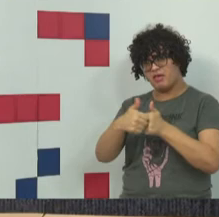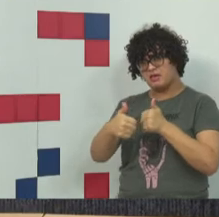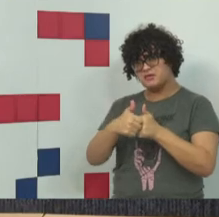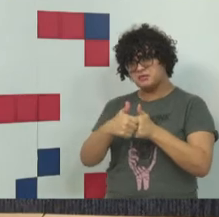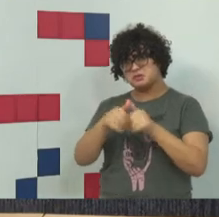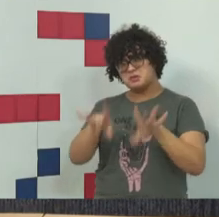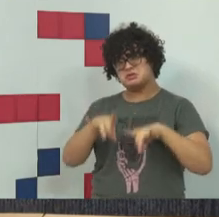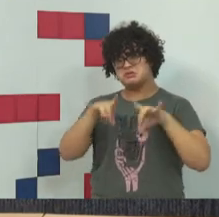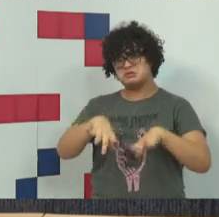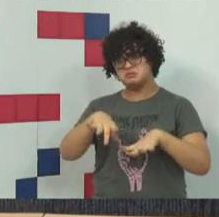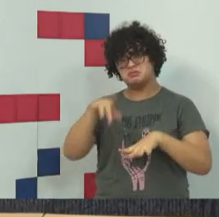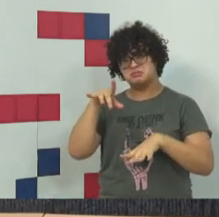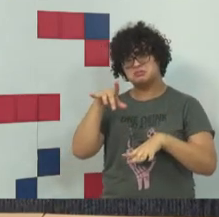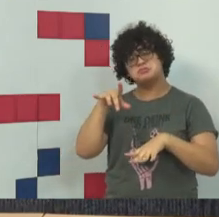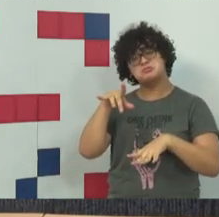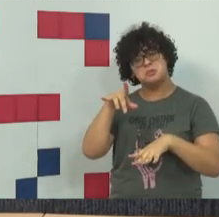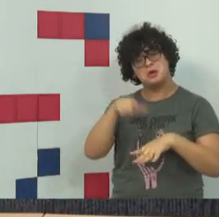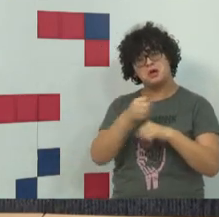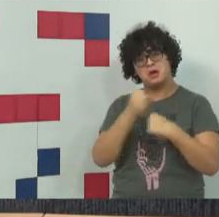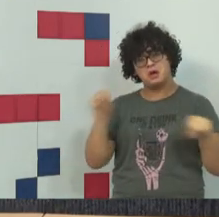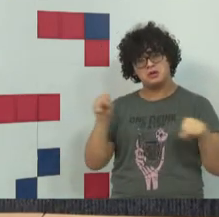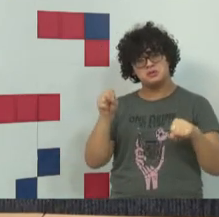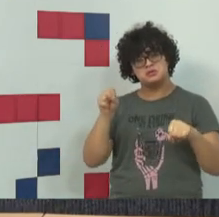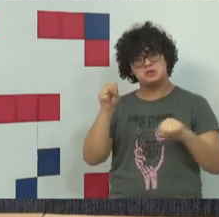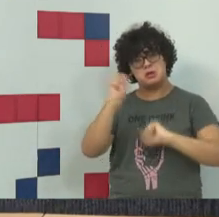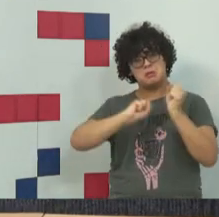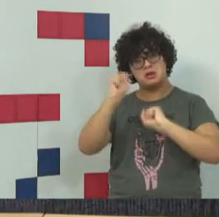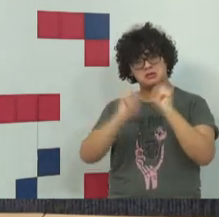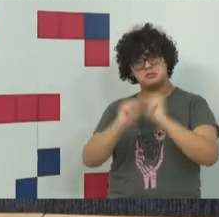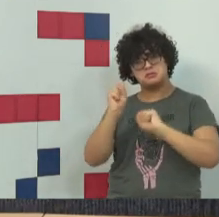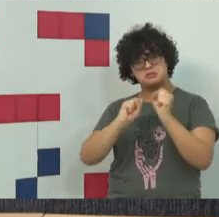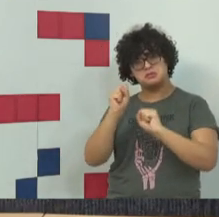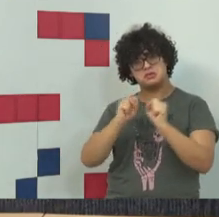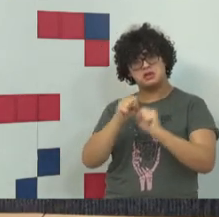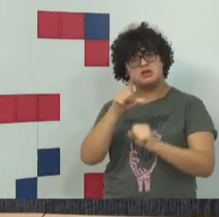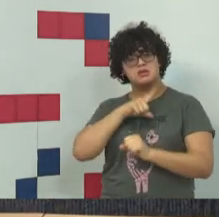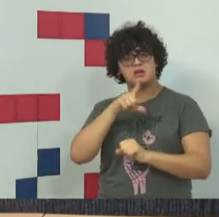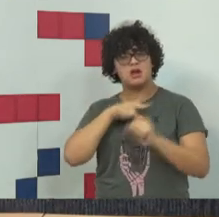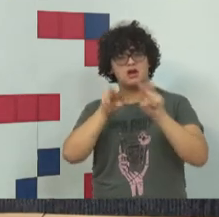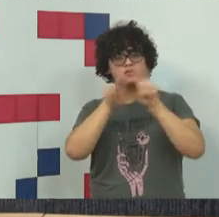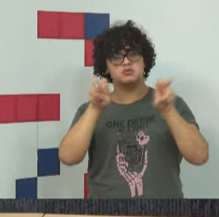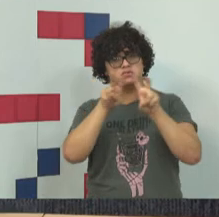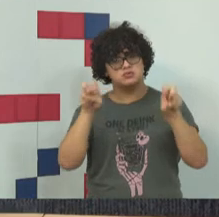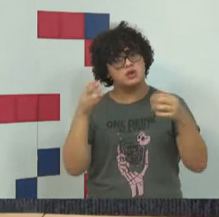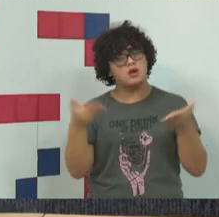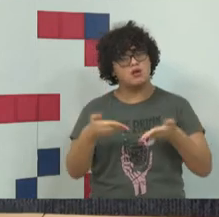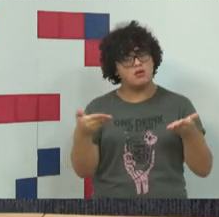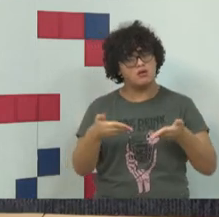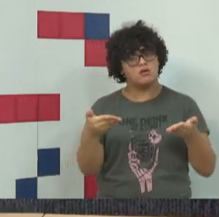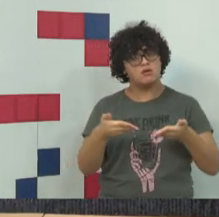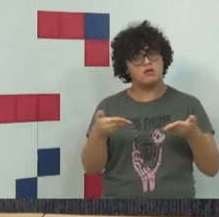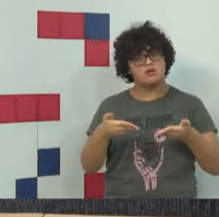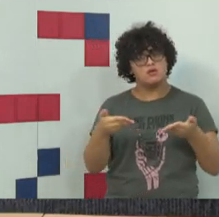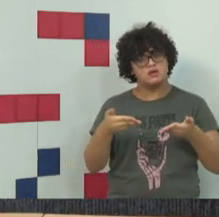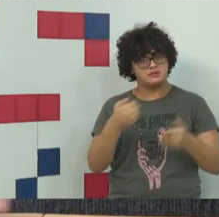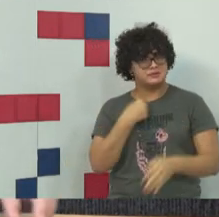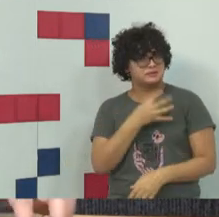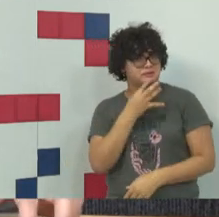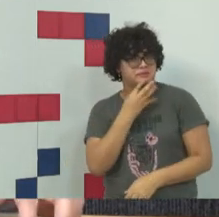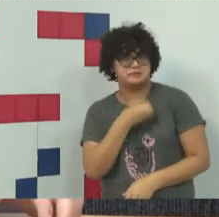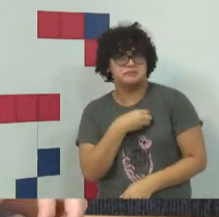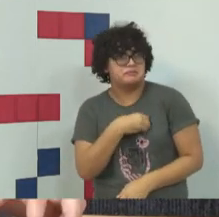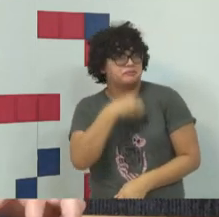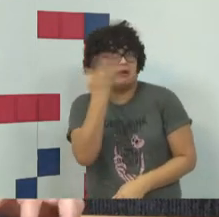os grandes nomes do assunto, hoje conhecidos,